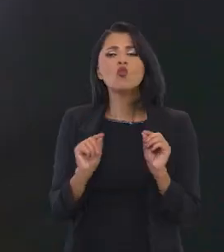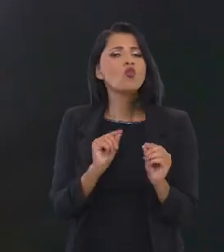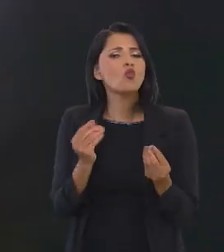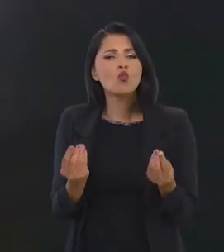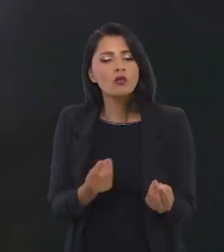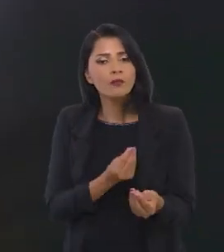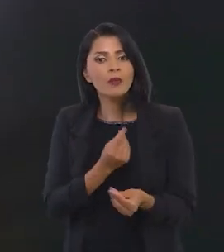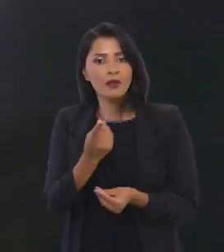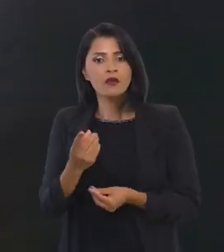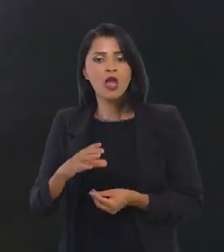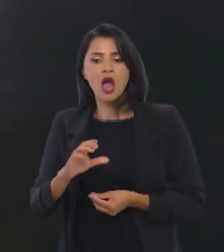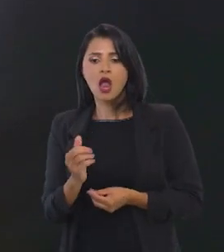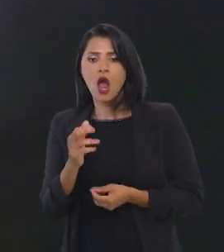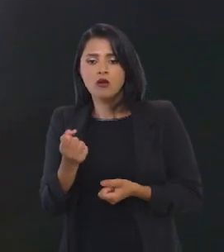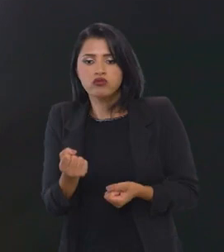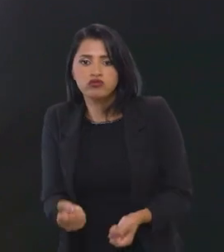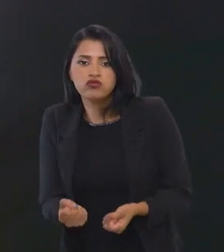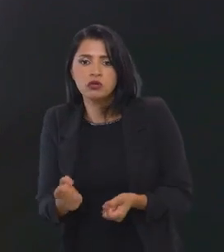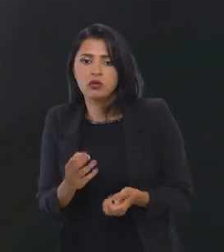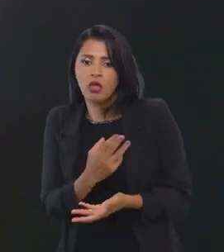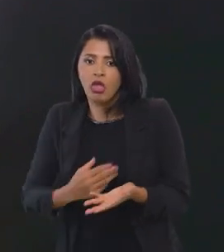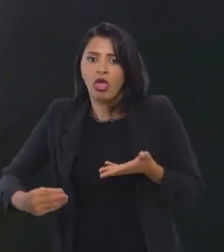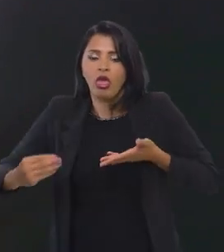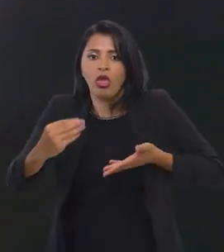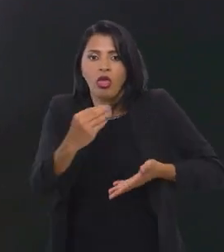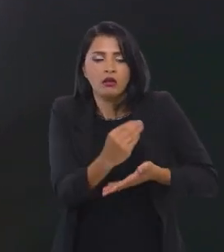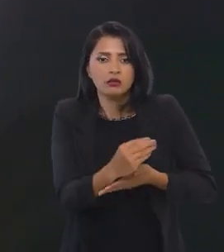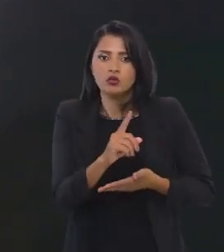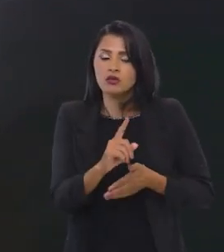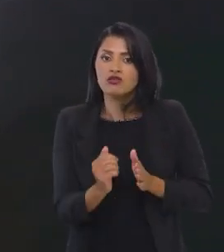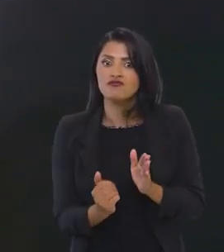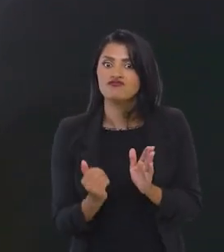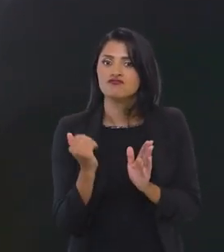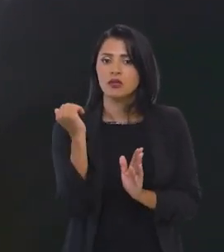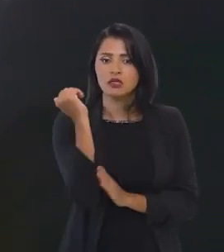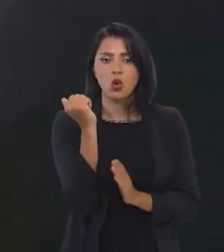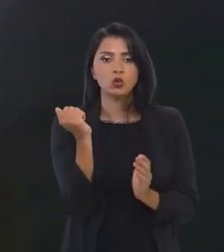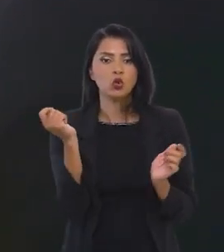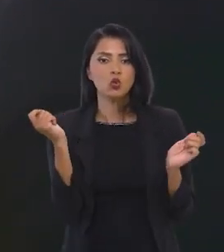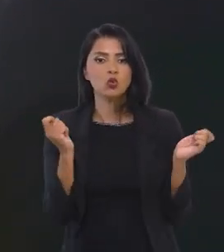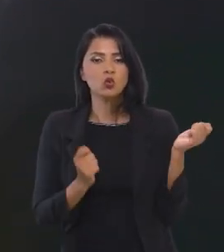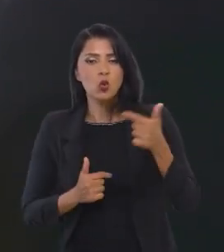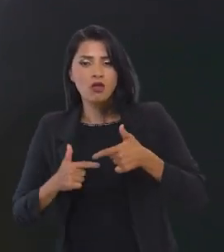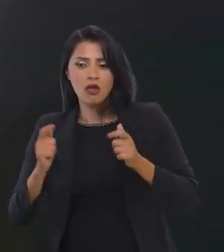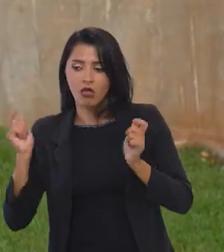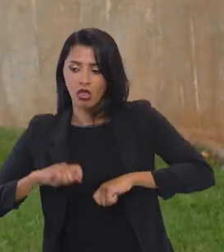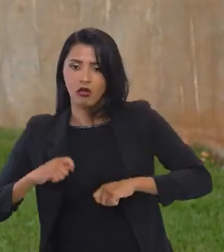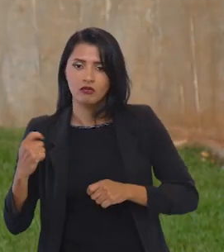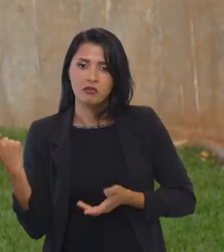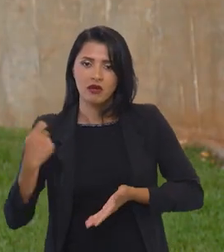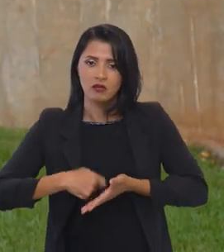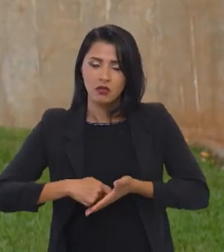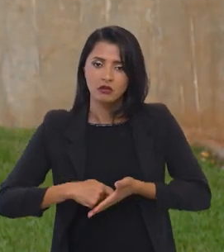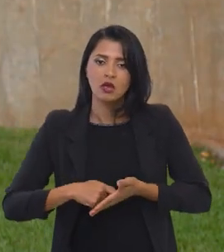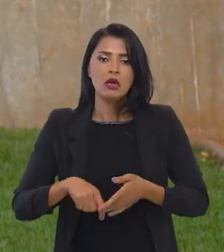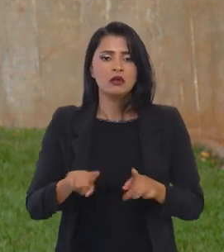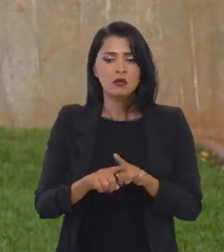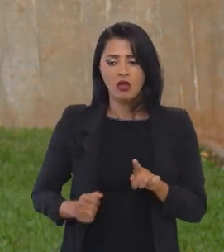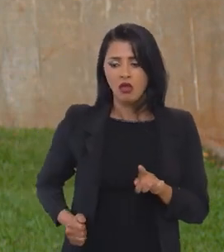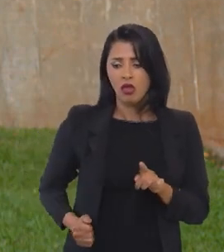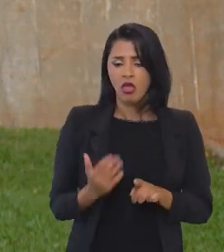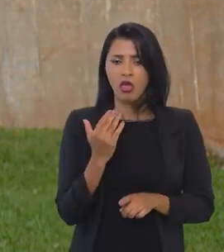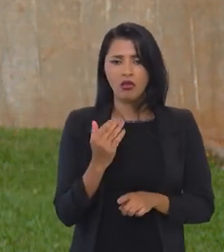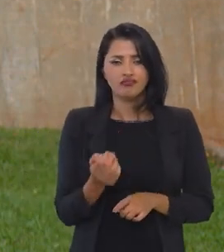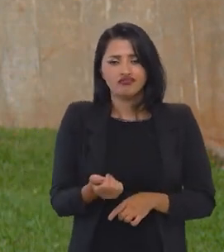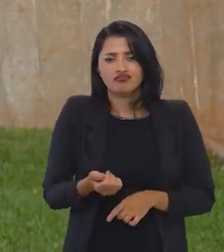Para quê? Para que a carga tributária não seja muito mais alta do que a capacidade de pagamento dos contribuintes e que as despesas